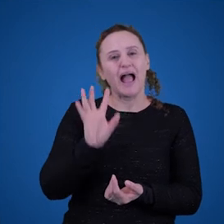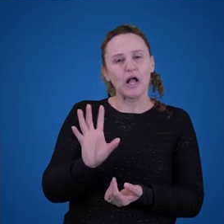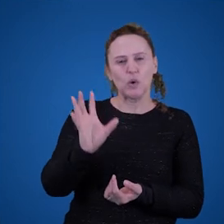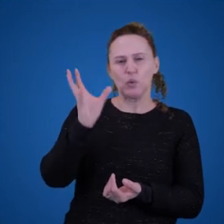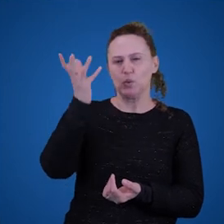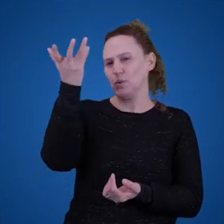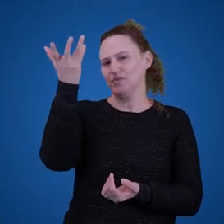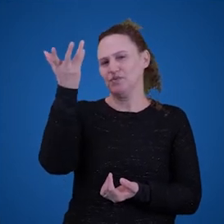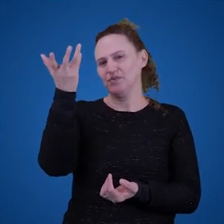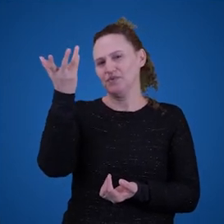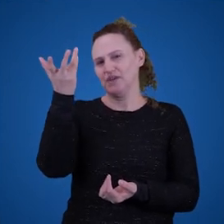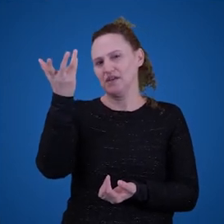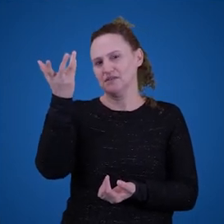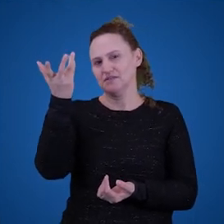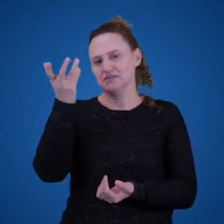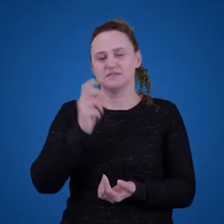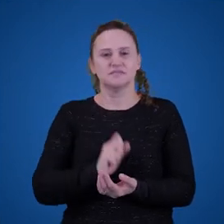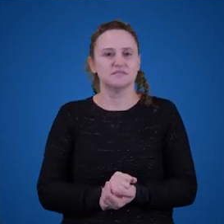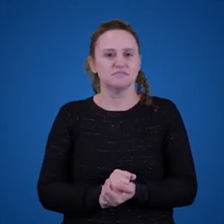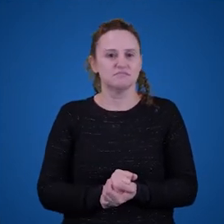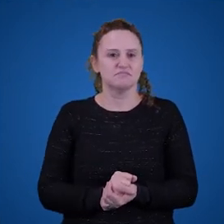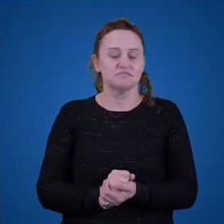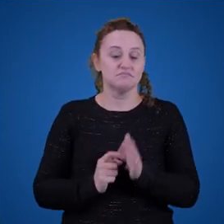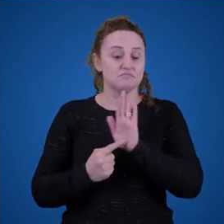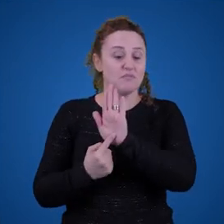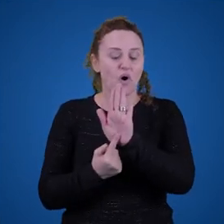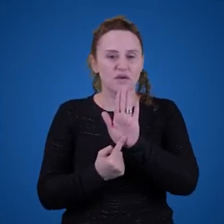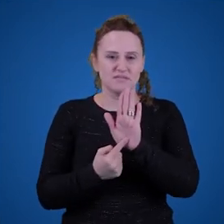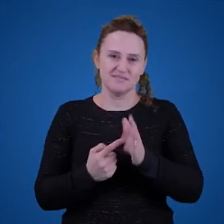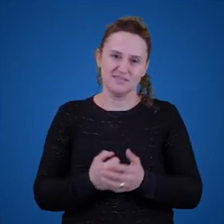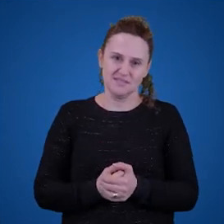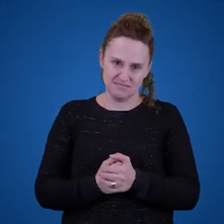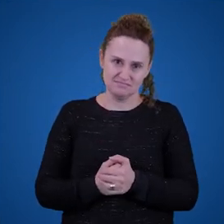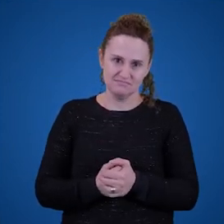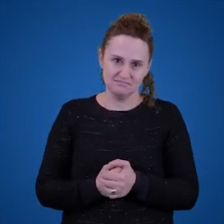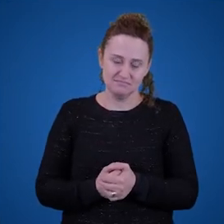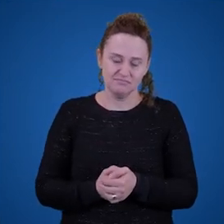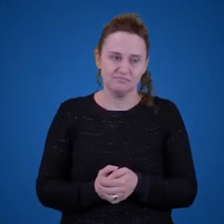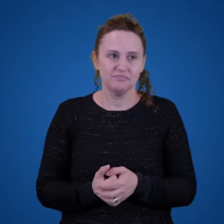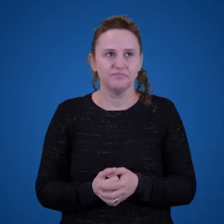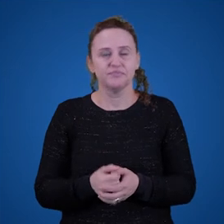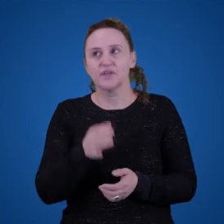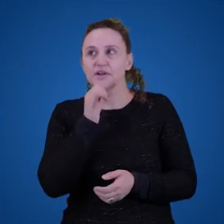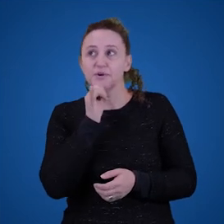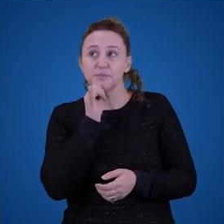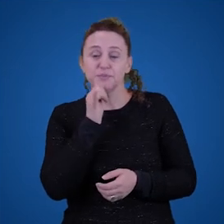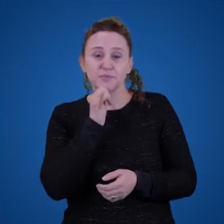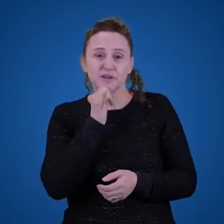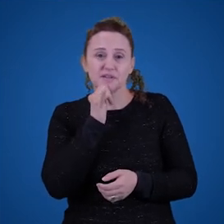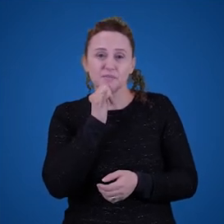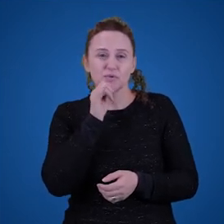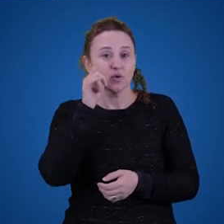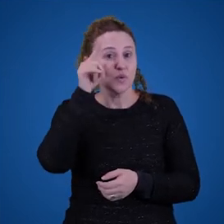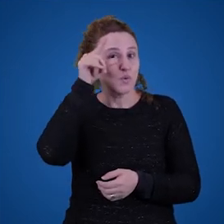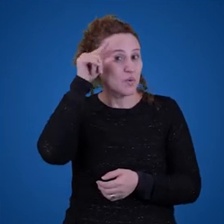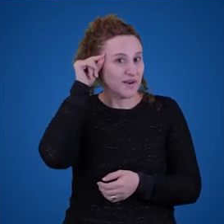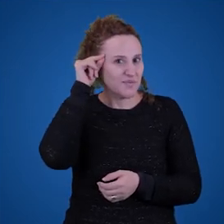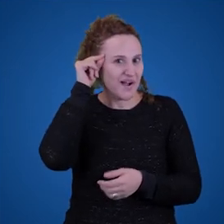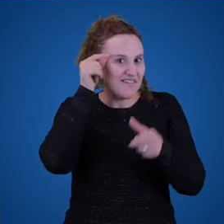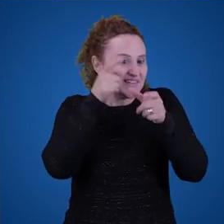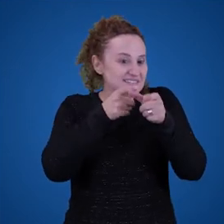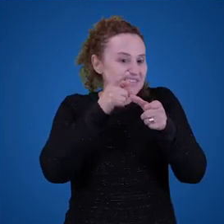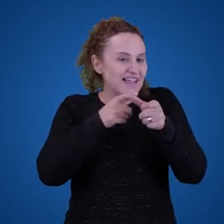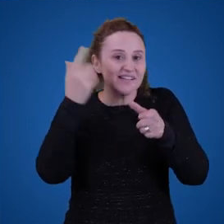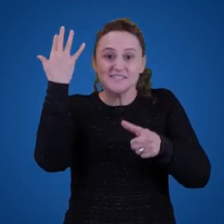apontar para algo. Então, imagina um exemplo bastante comum. Quando alguém diz, por exemplo, que Guarapuava é uma cidade bonita,